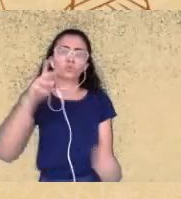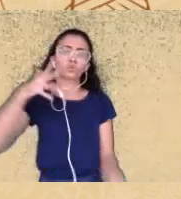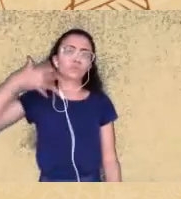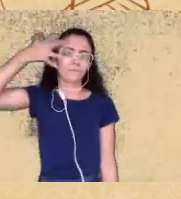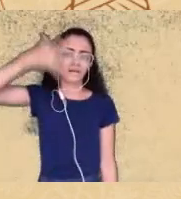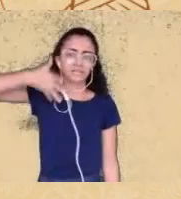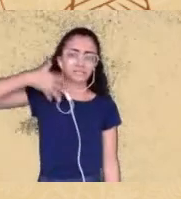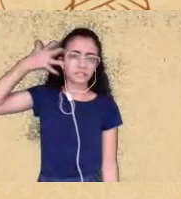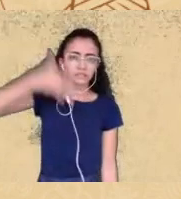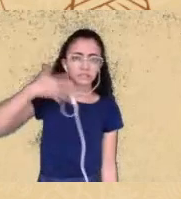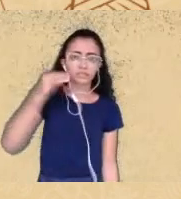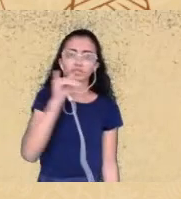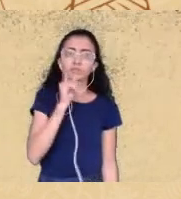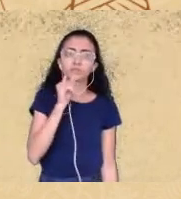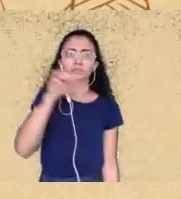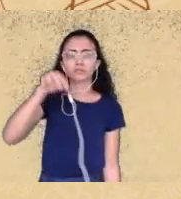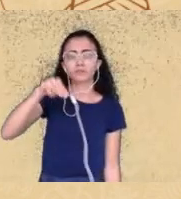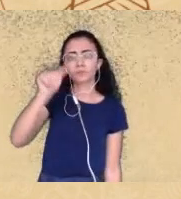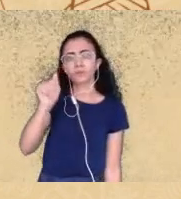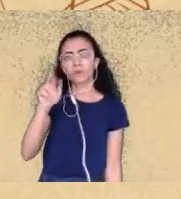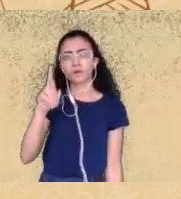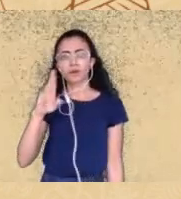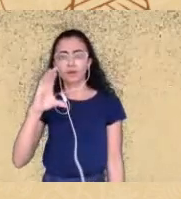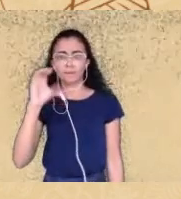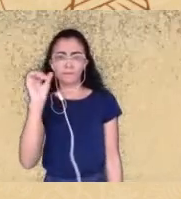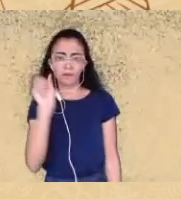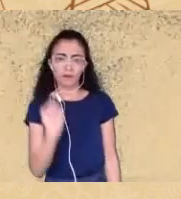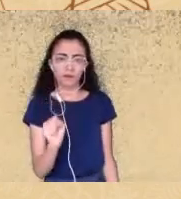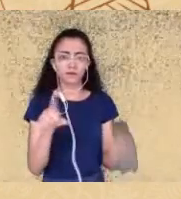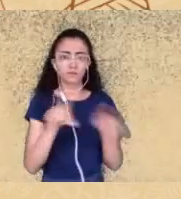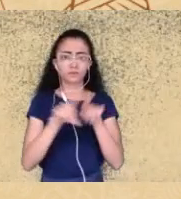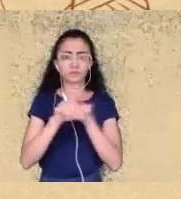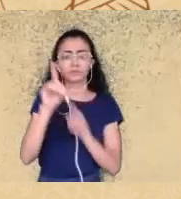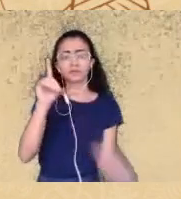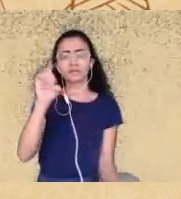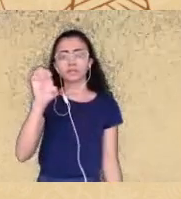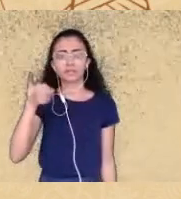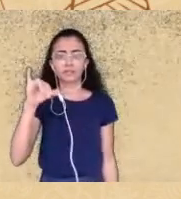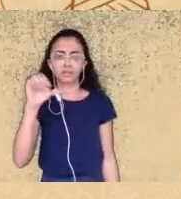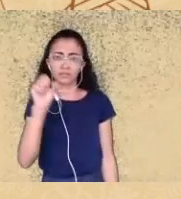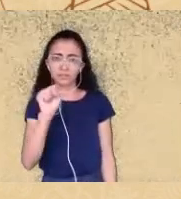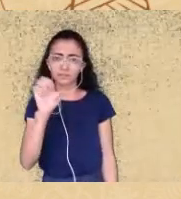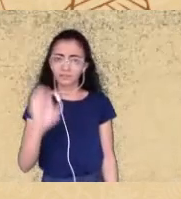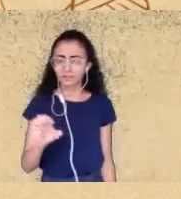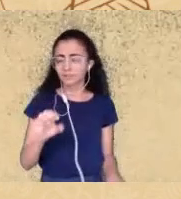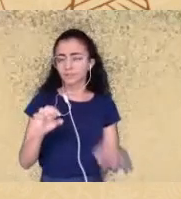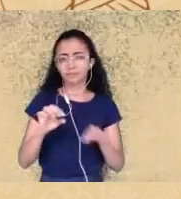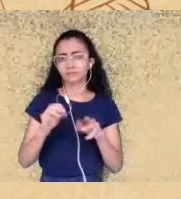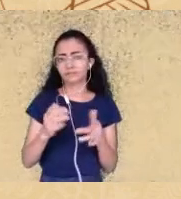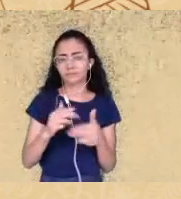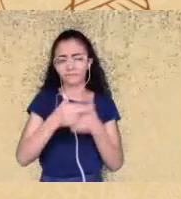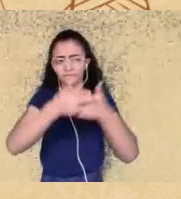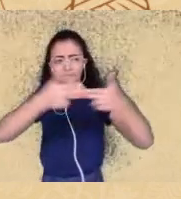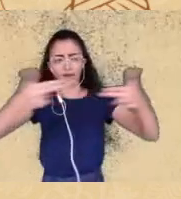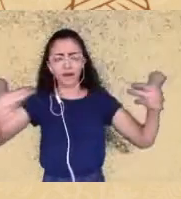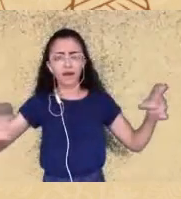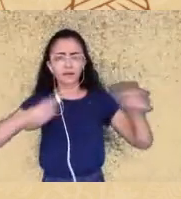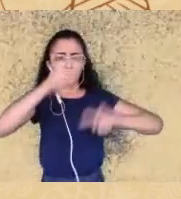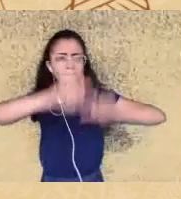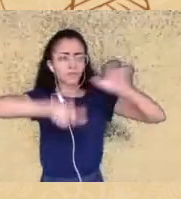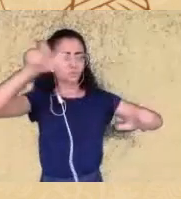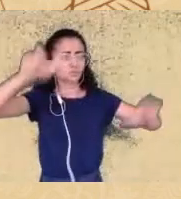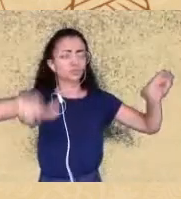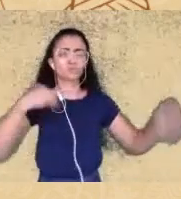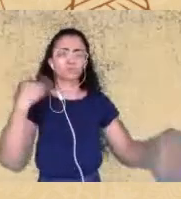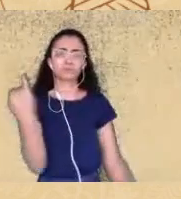comentamos aqui Denise fala da Maria Lúcia Cida Bento que veio aqui enfim pessoas fundamentais que